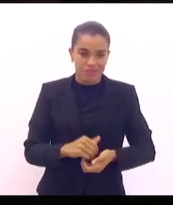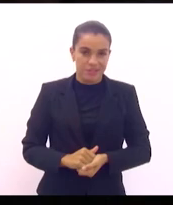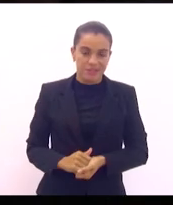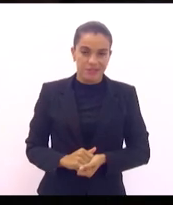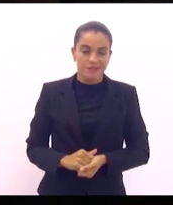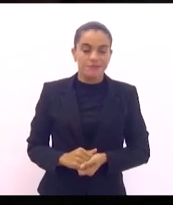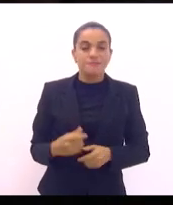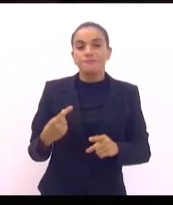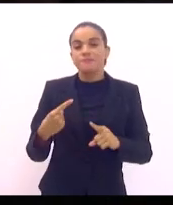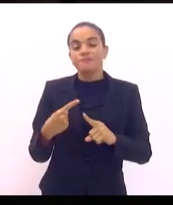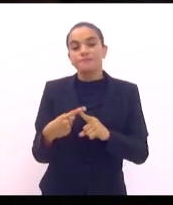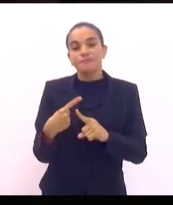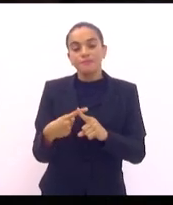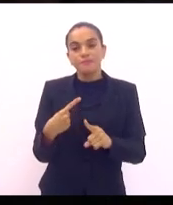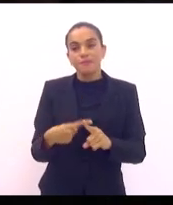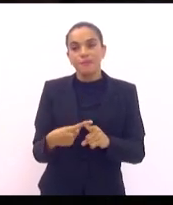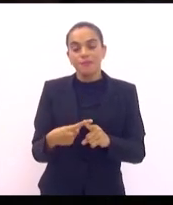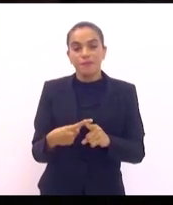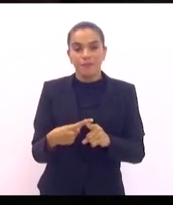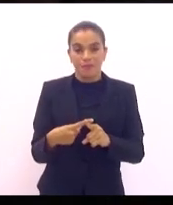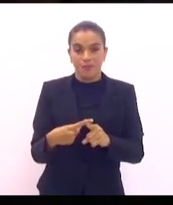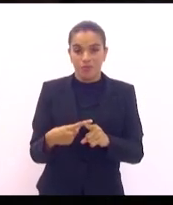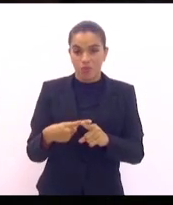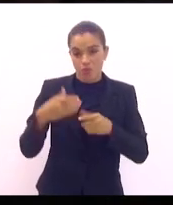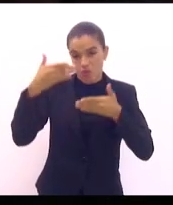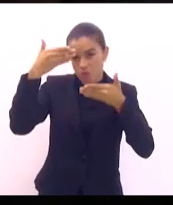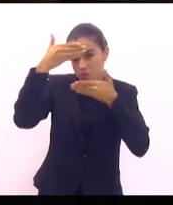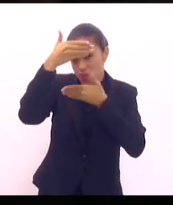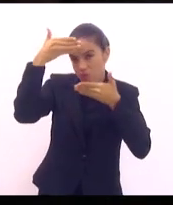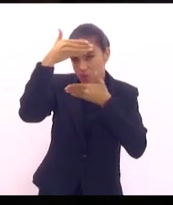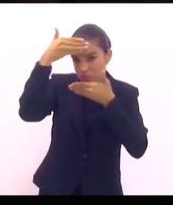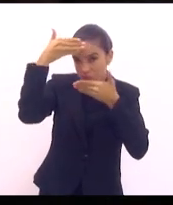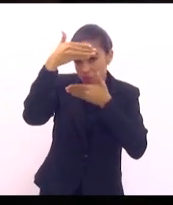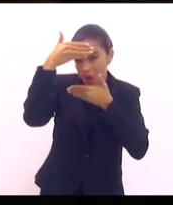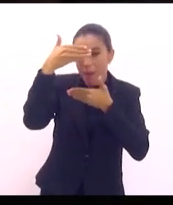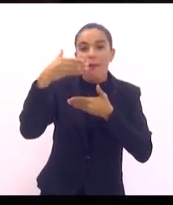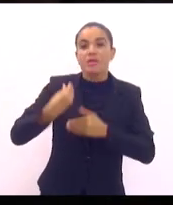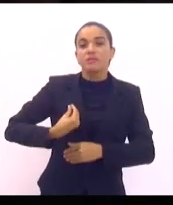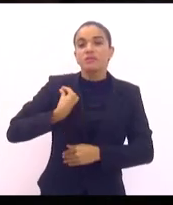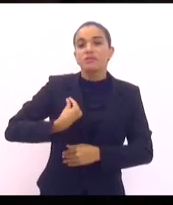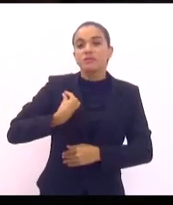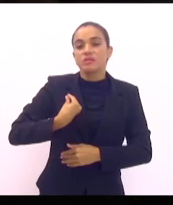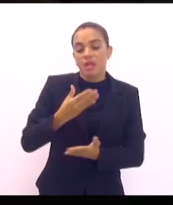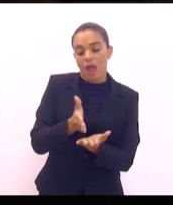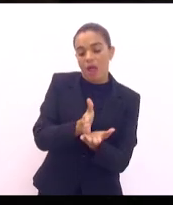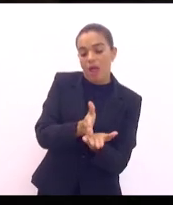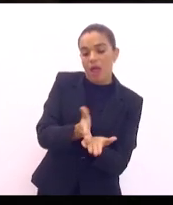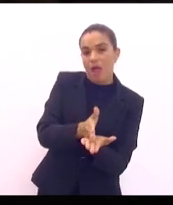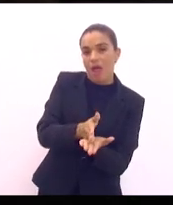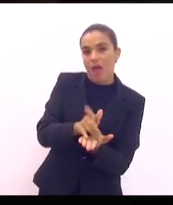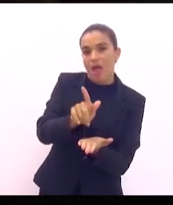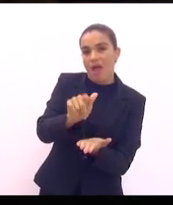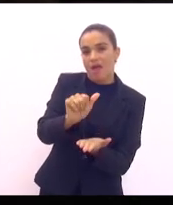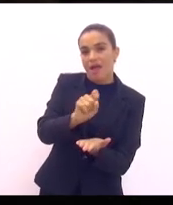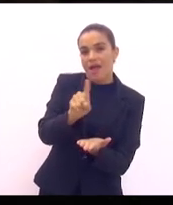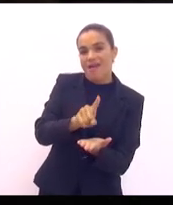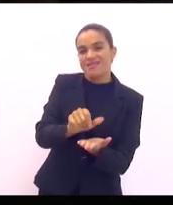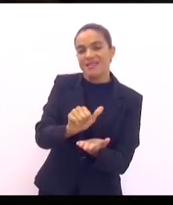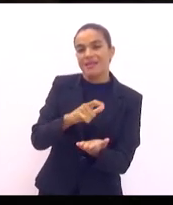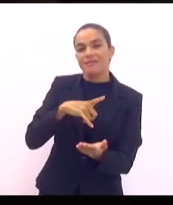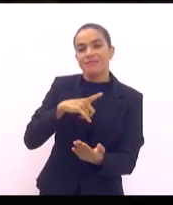Porque o Hamas está dentro da faixa de Gaza. Ele tem como escudo